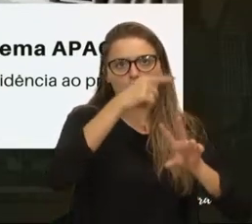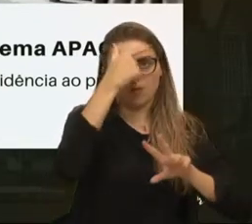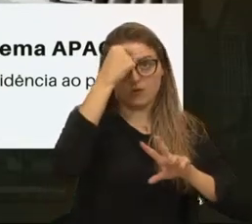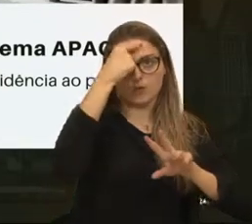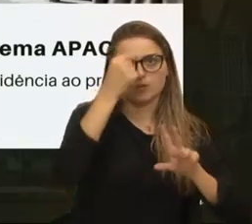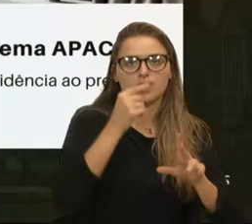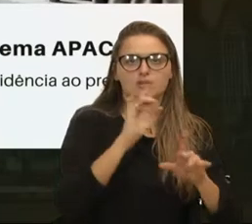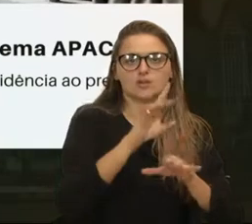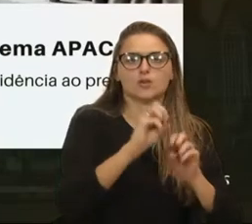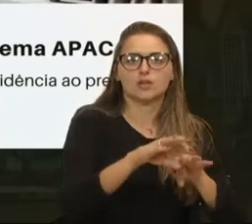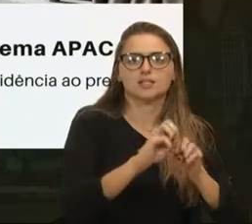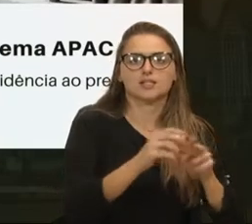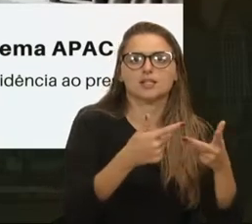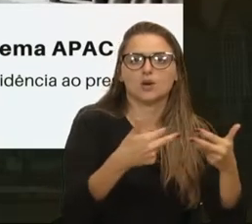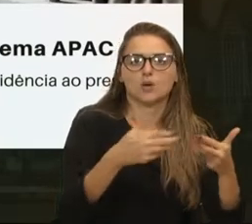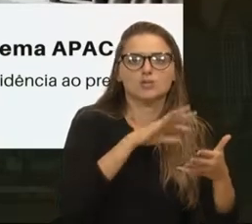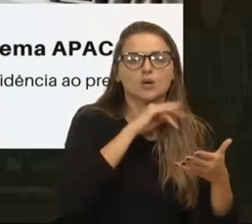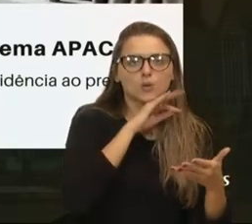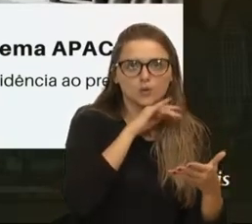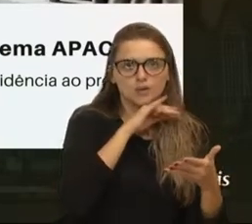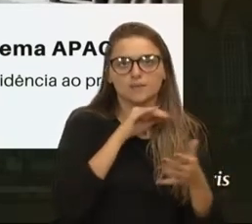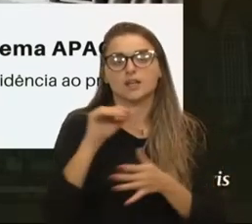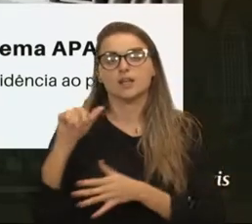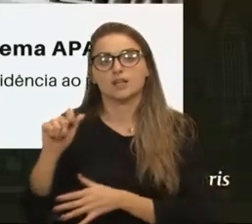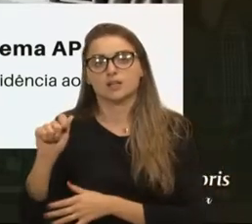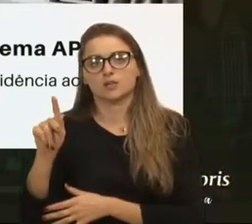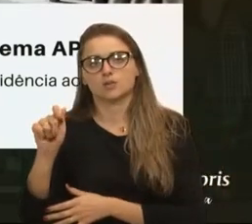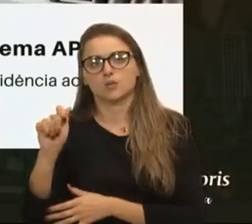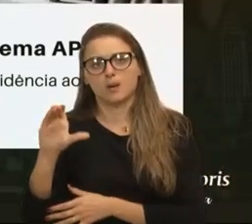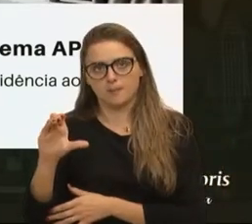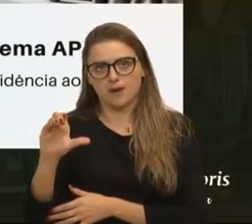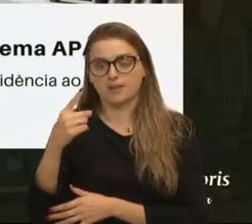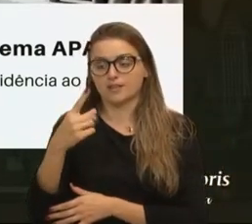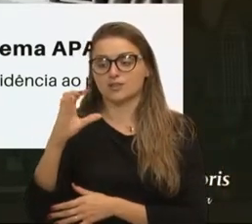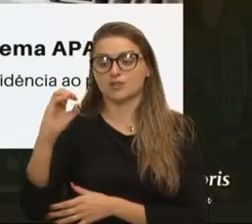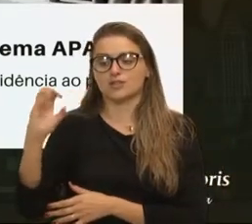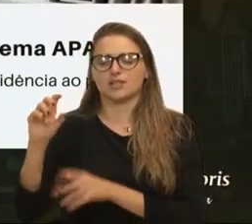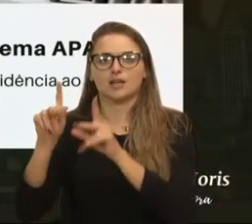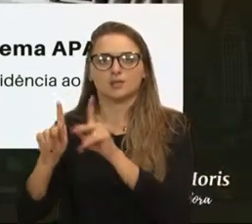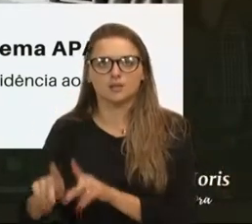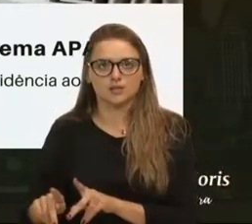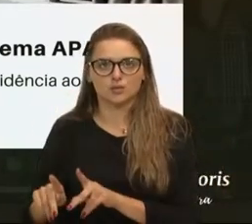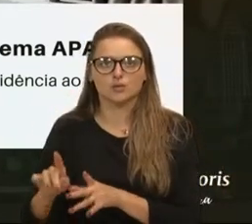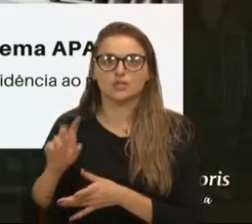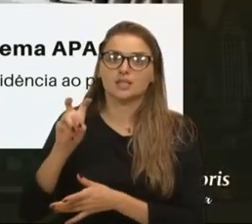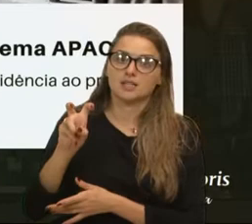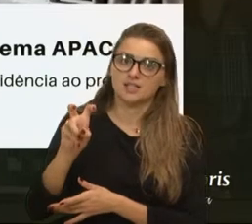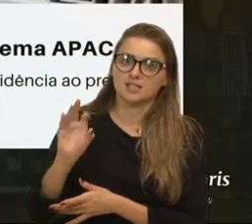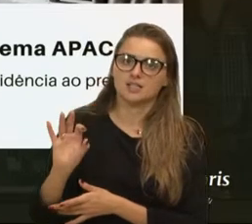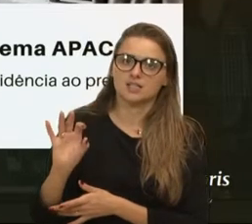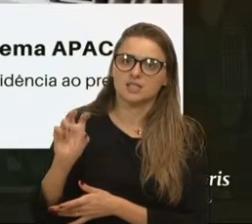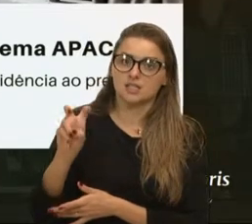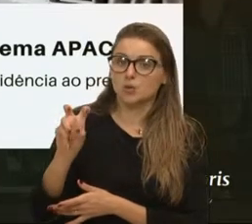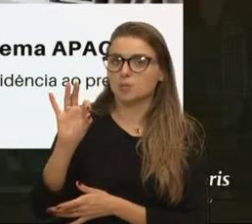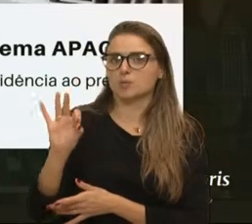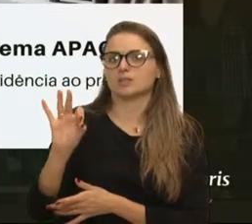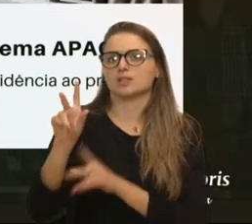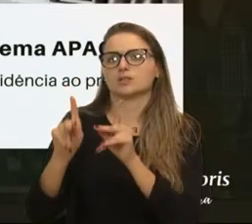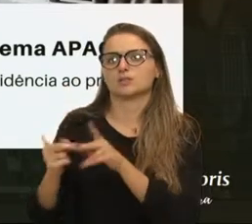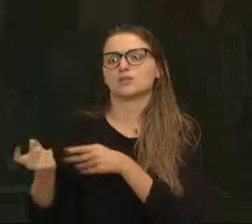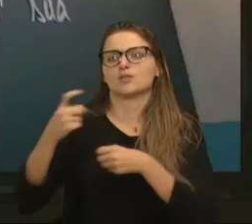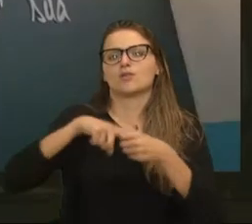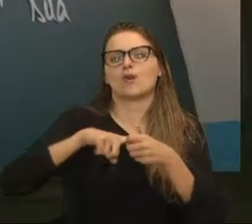sistema APAC, a cada 100 pessoas, de 5 a 8 pessoas reincidem.